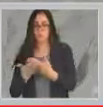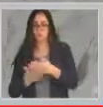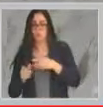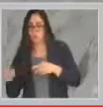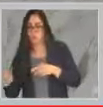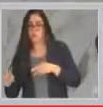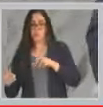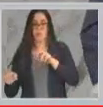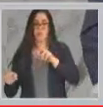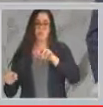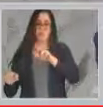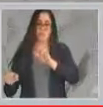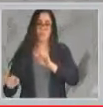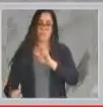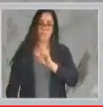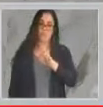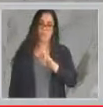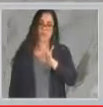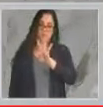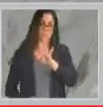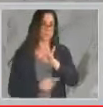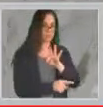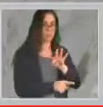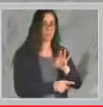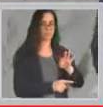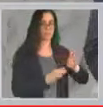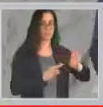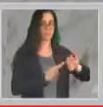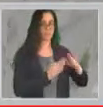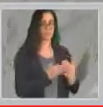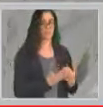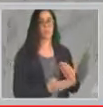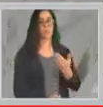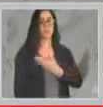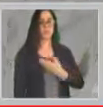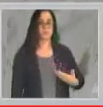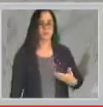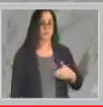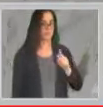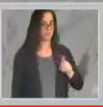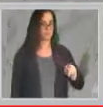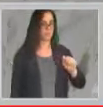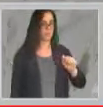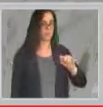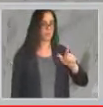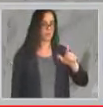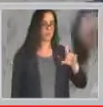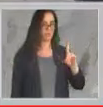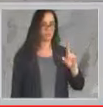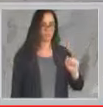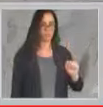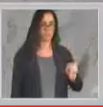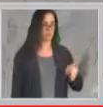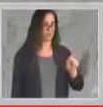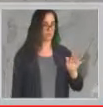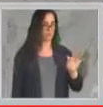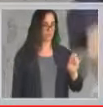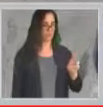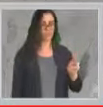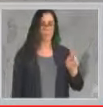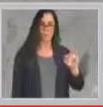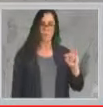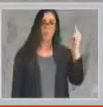Herbert Baldus como também da escola estadual, o professor Ilda Kifuri. Então, eu me lembro que logo após o